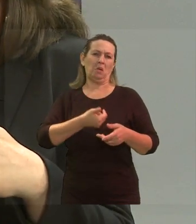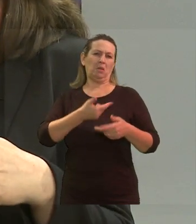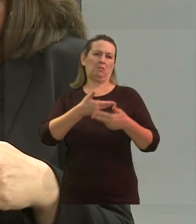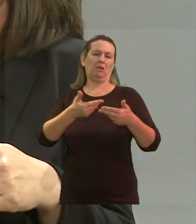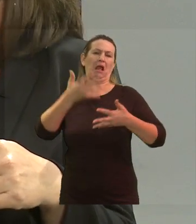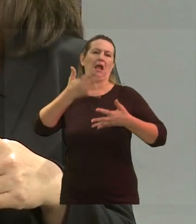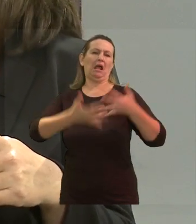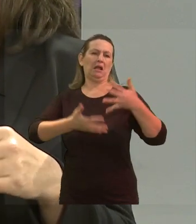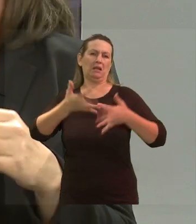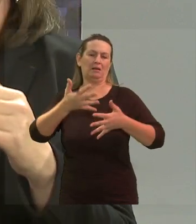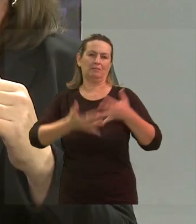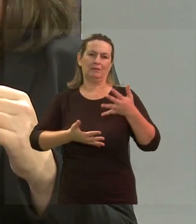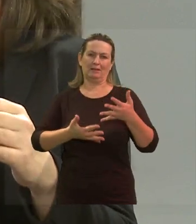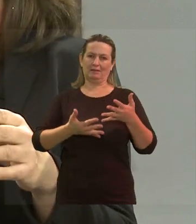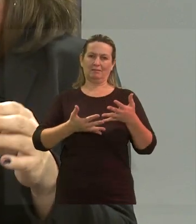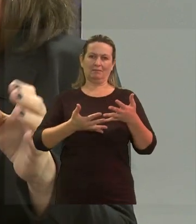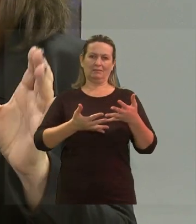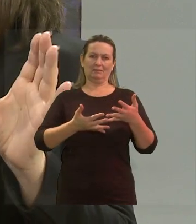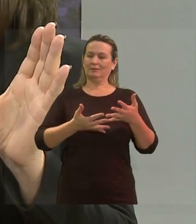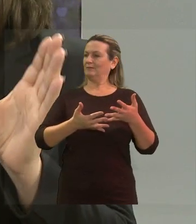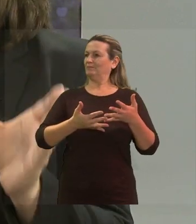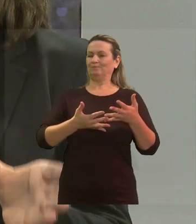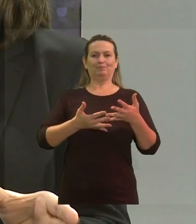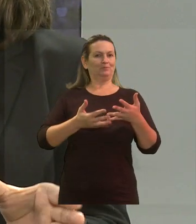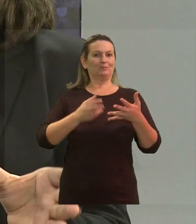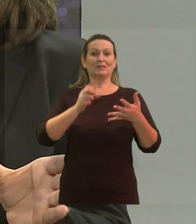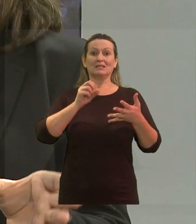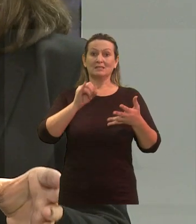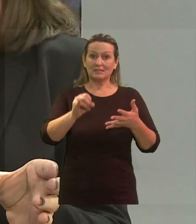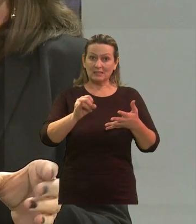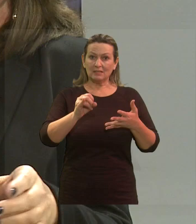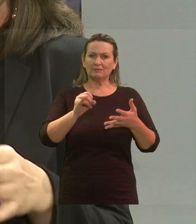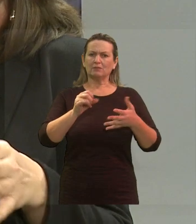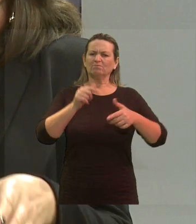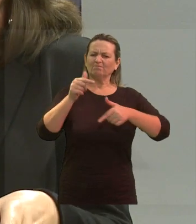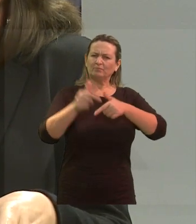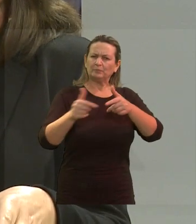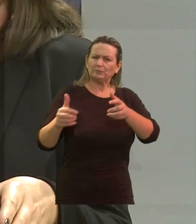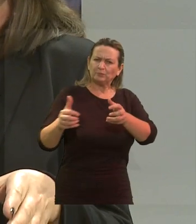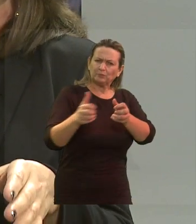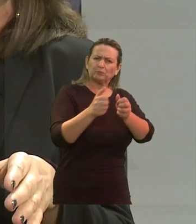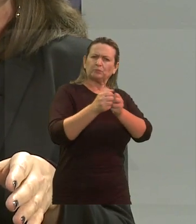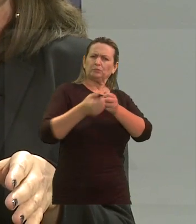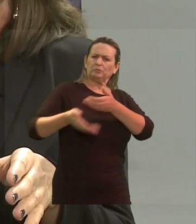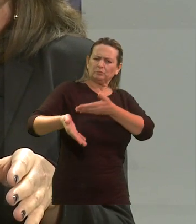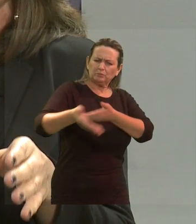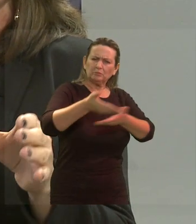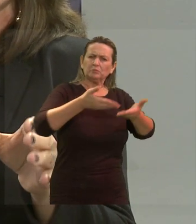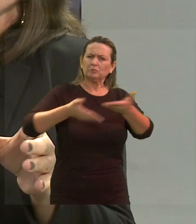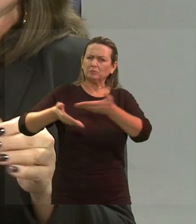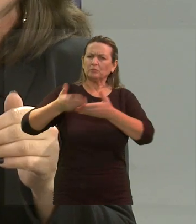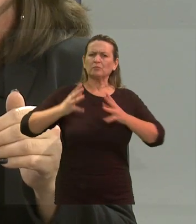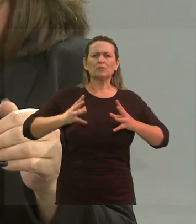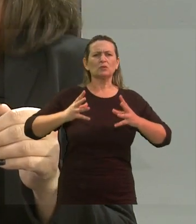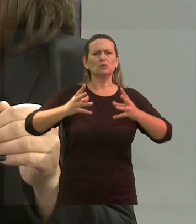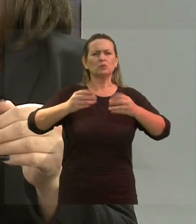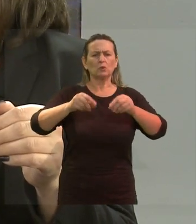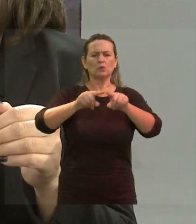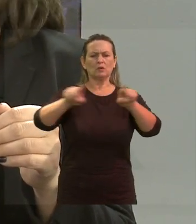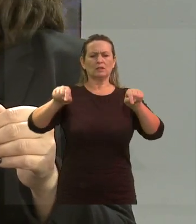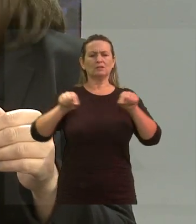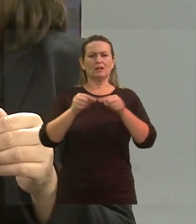coisa nesse sentido, né, mas, na verdade, se você fizer um trabalho conjunto, né, isso vai tornar,